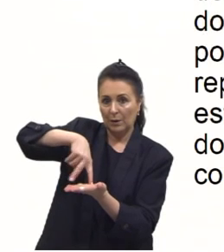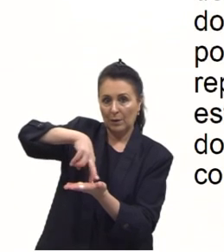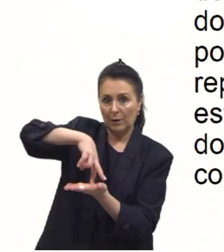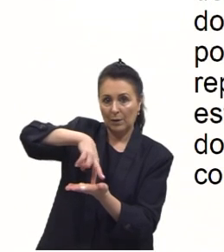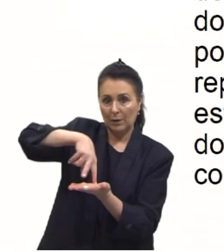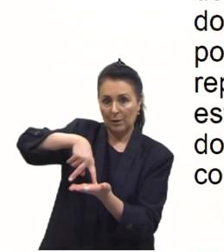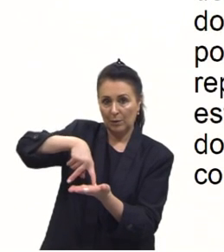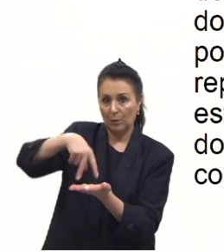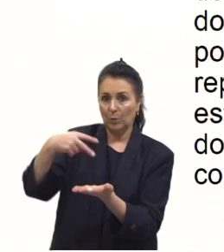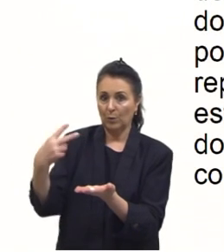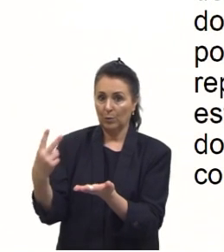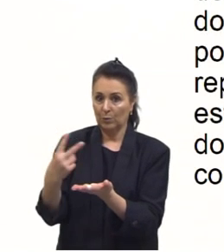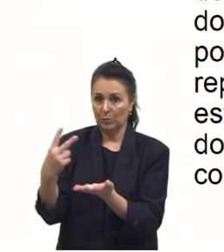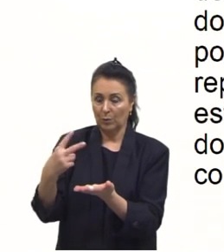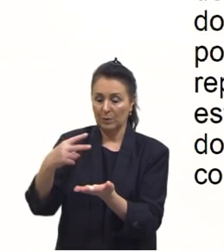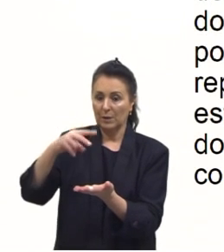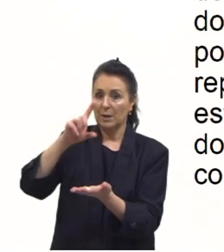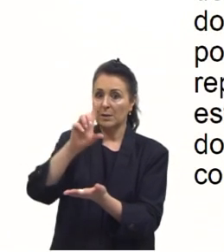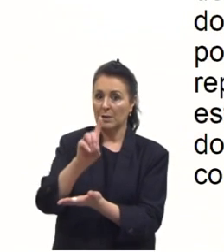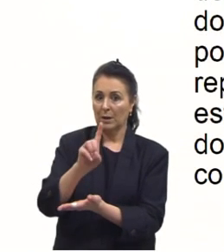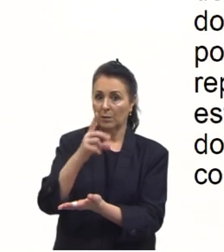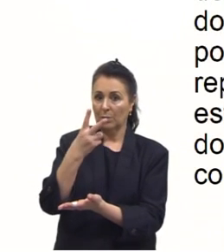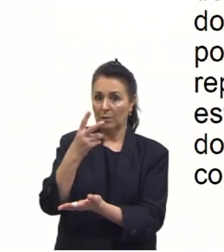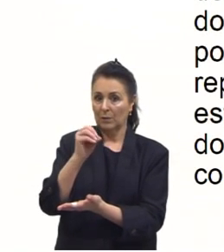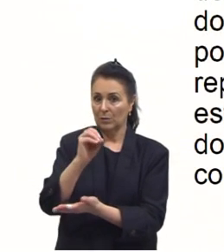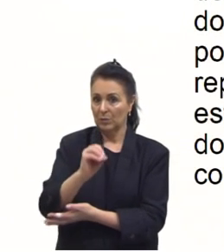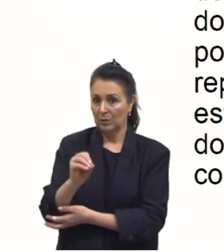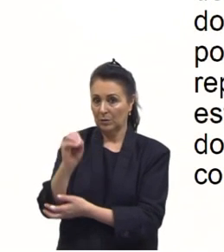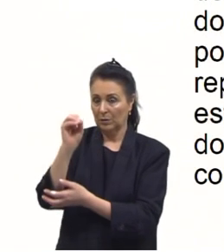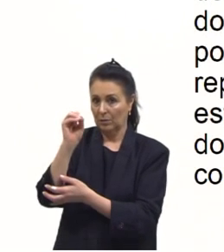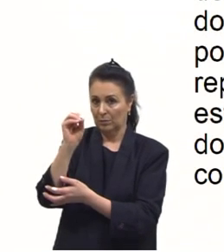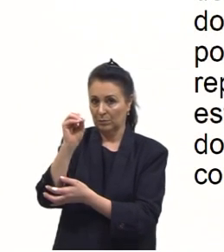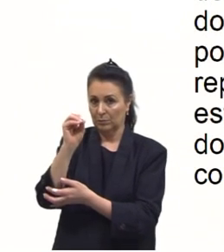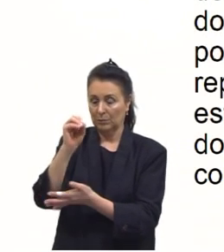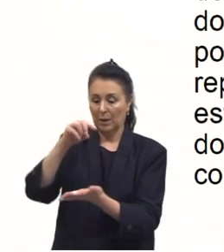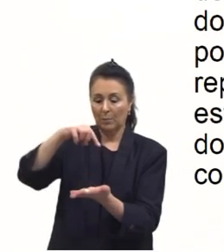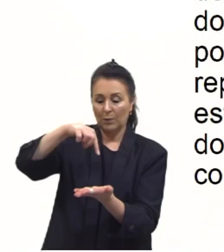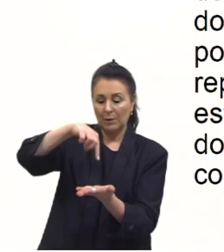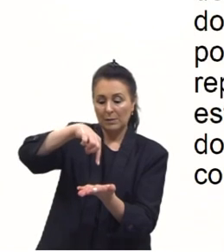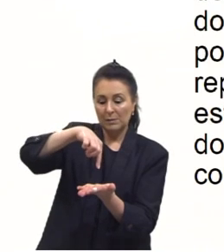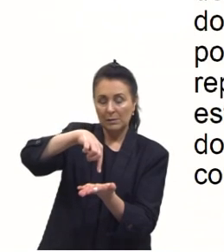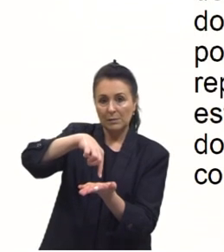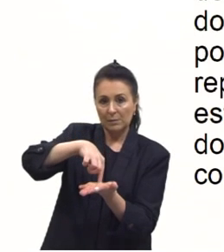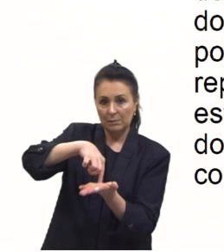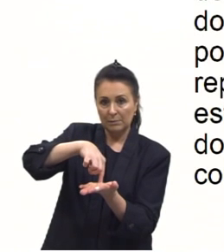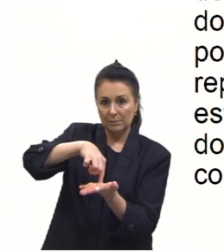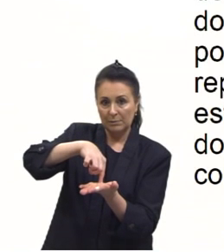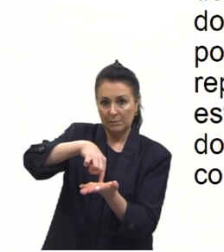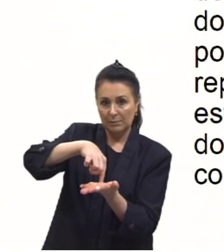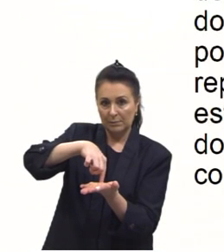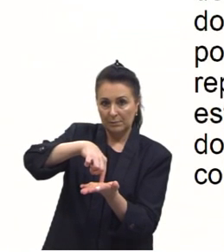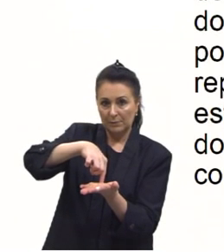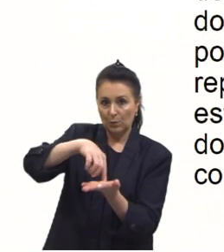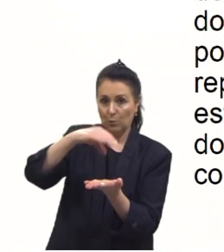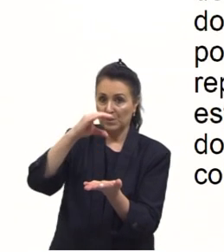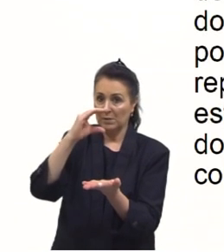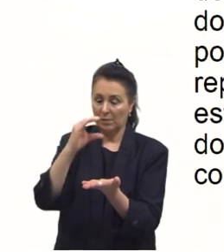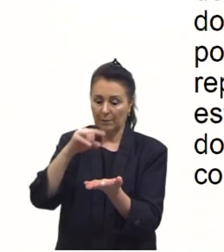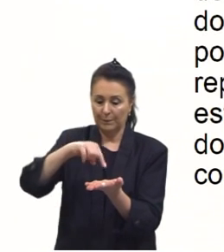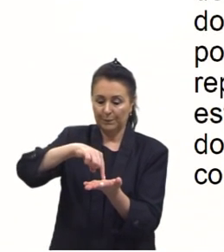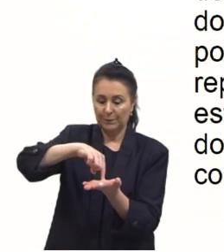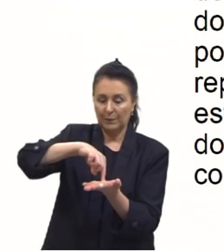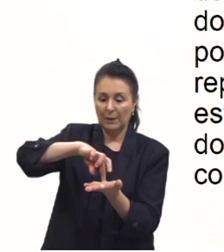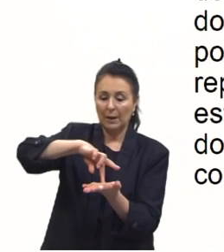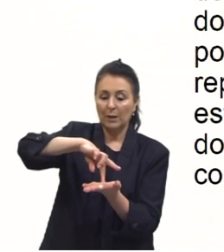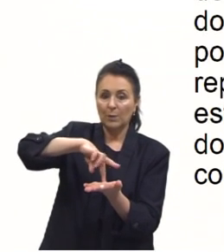por elas fosse de 120 graus a ponta seca está representada pelo ponto C a ponta